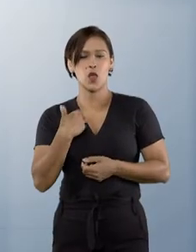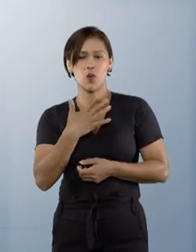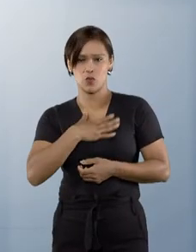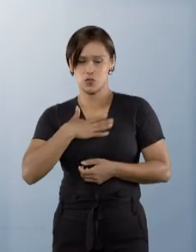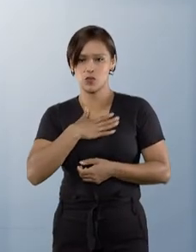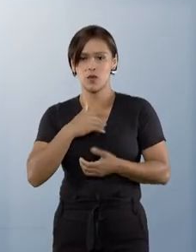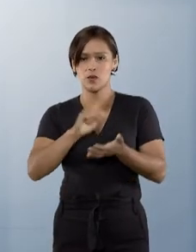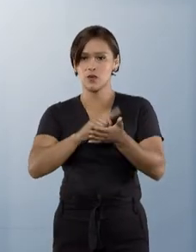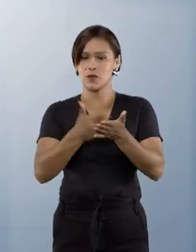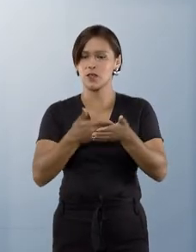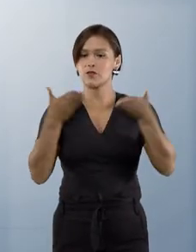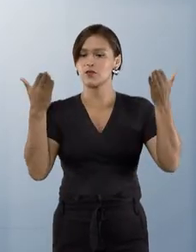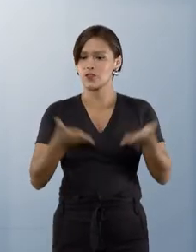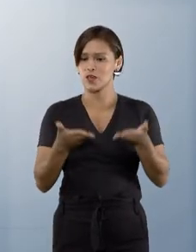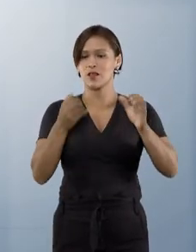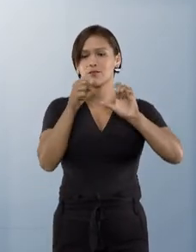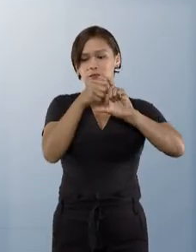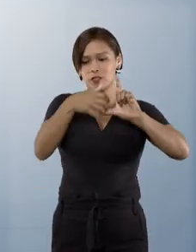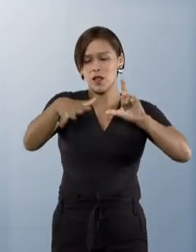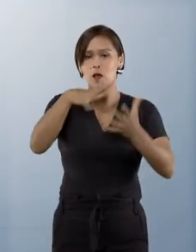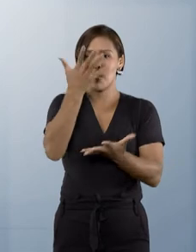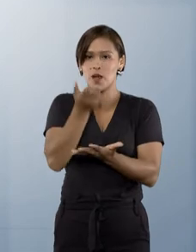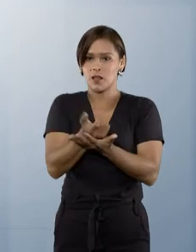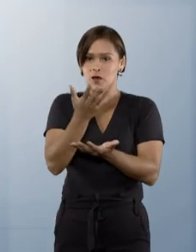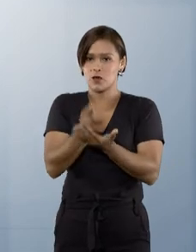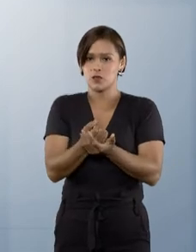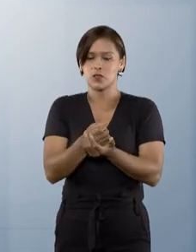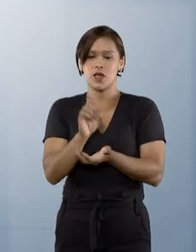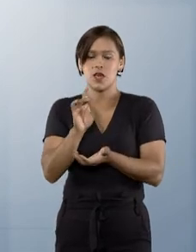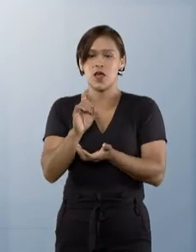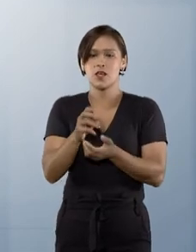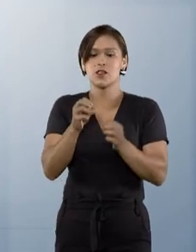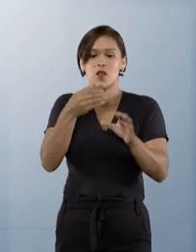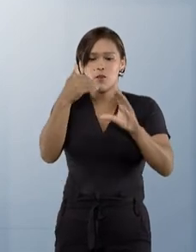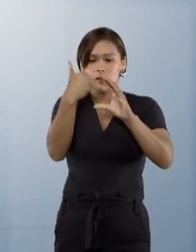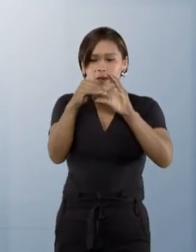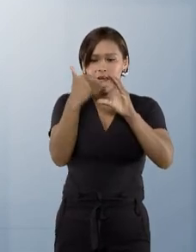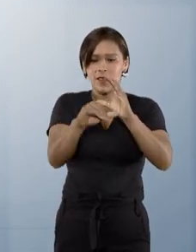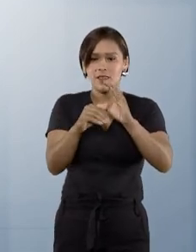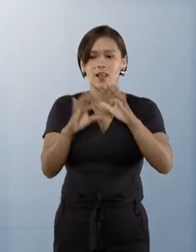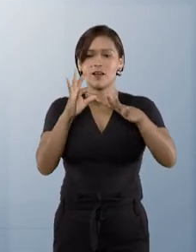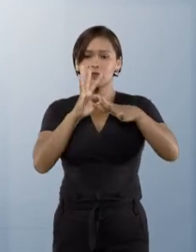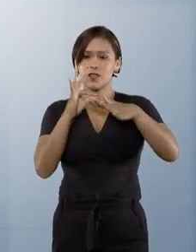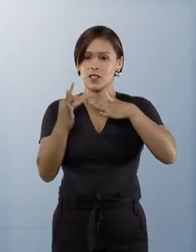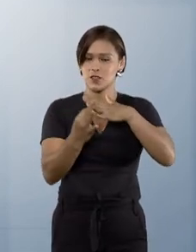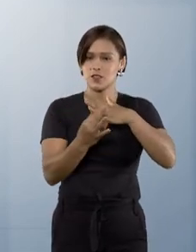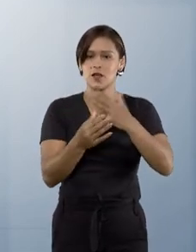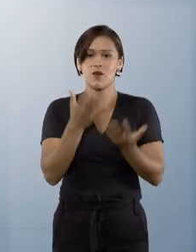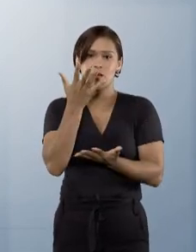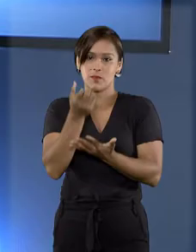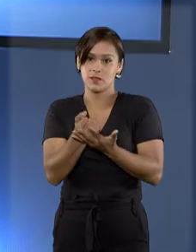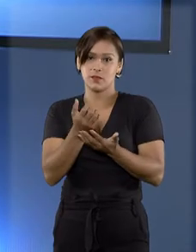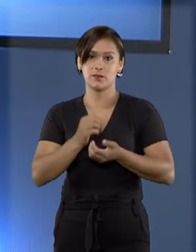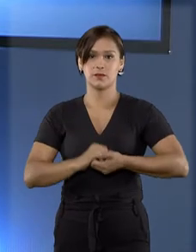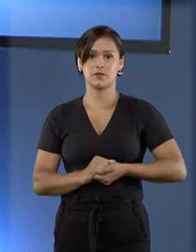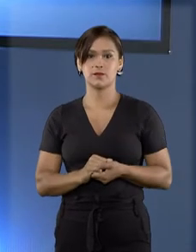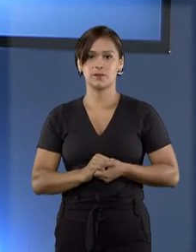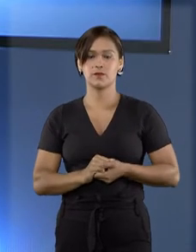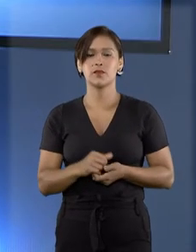interessou, o livro já está disponível para download. É só entrar nas nossas redes sociais e baixar.